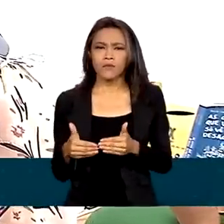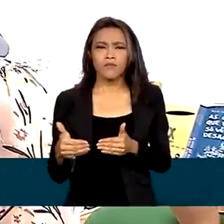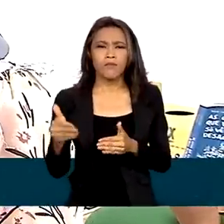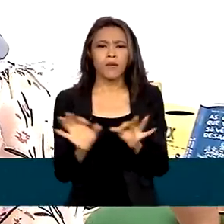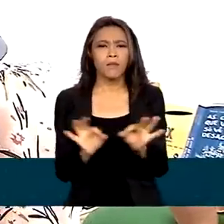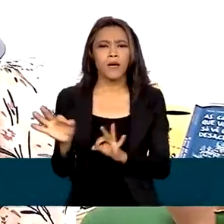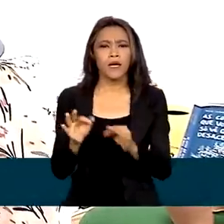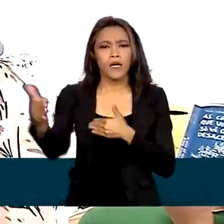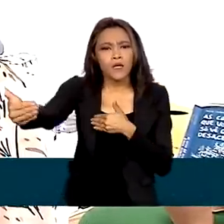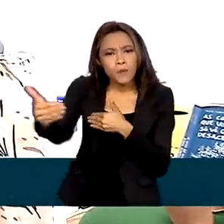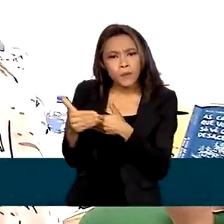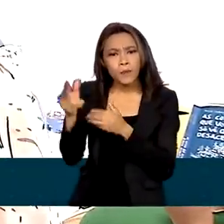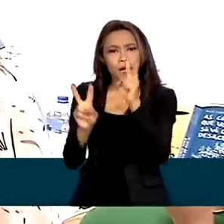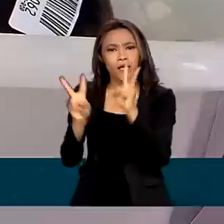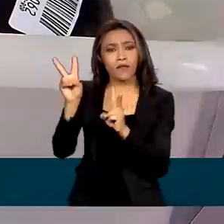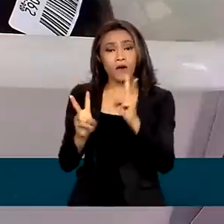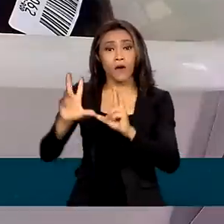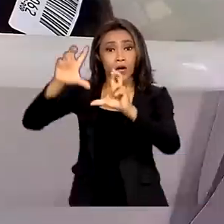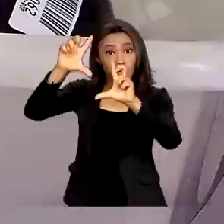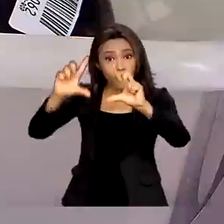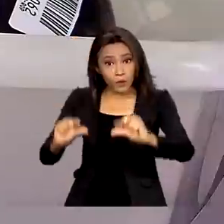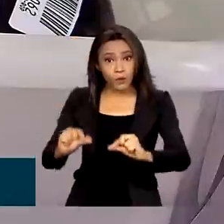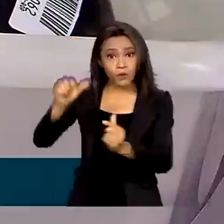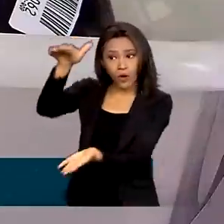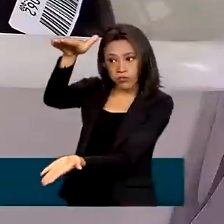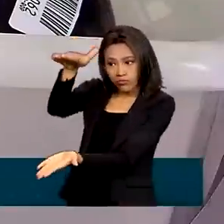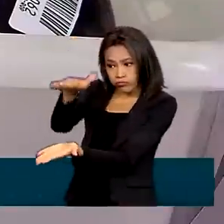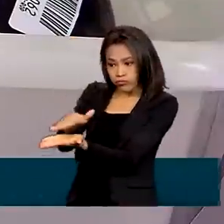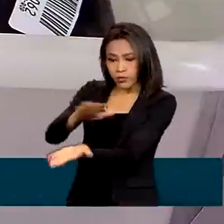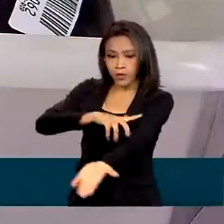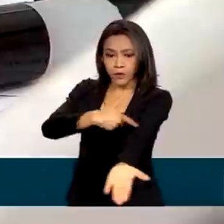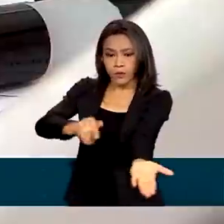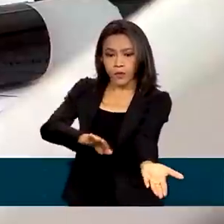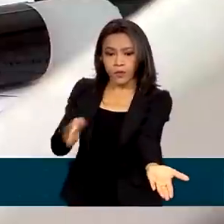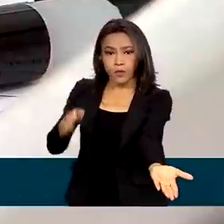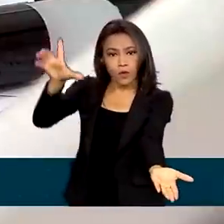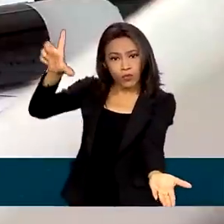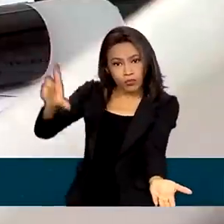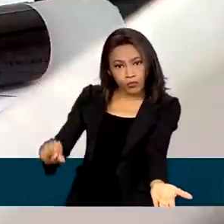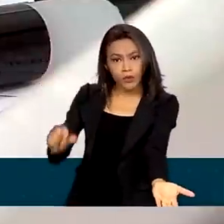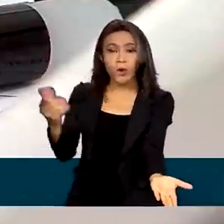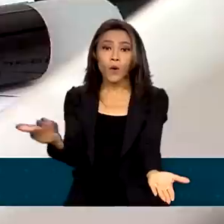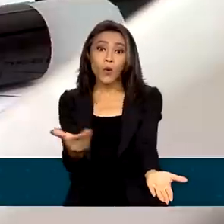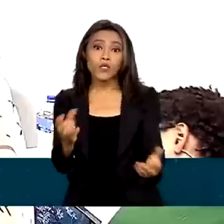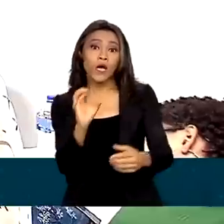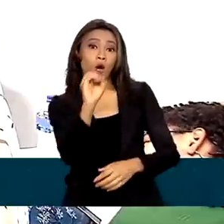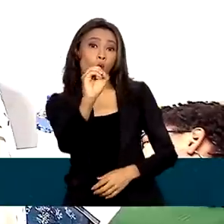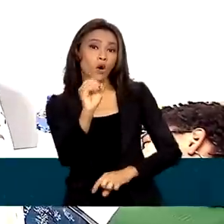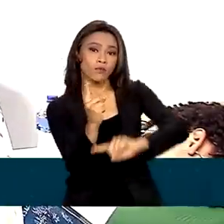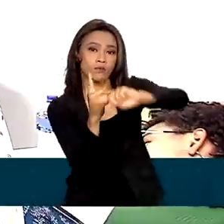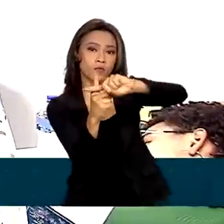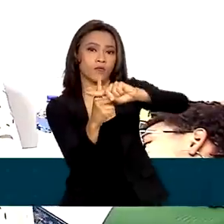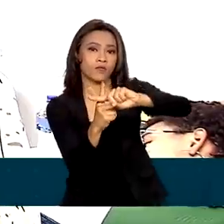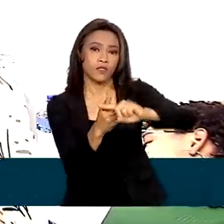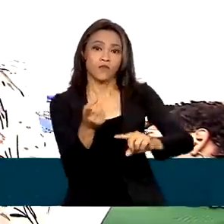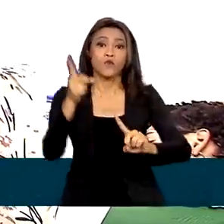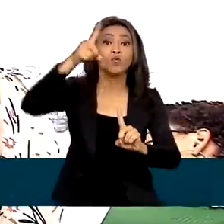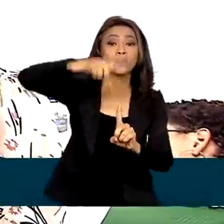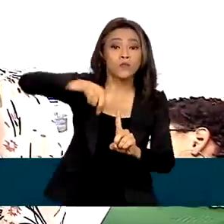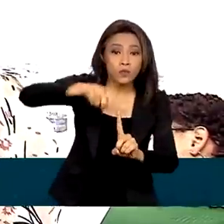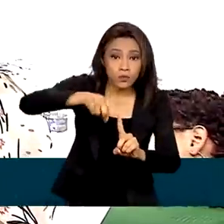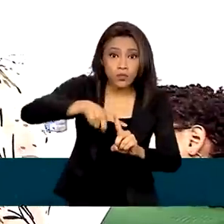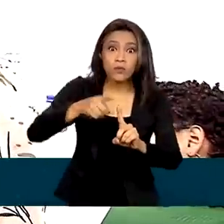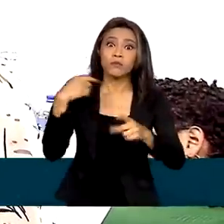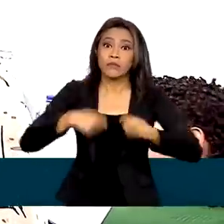sentir uma baixa no número de doadores. Hoje, a gente está com foco maior no O positivo. A demanda por essa tipagem é